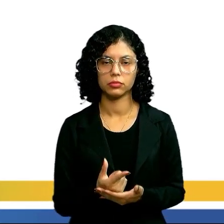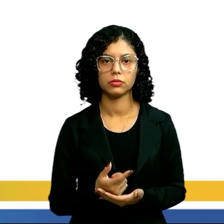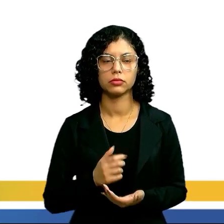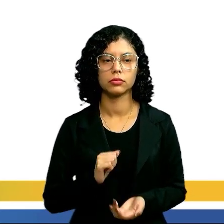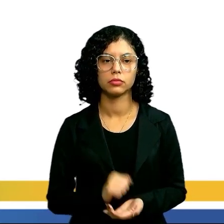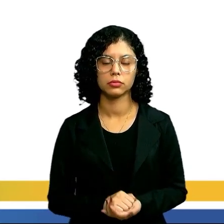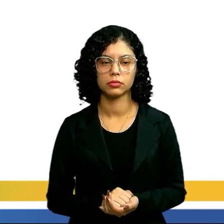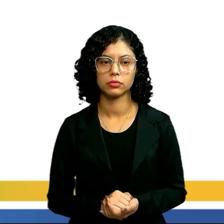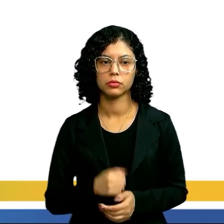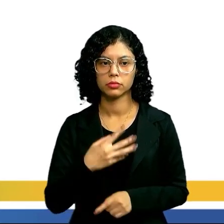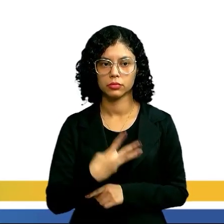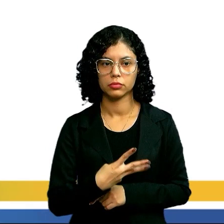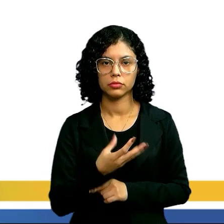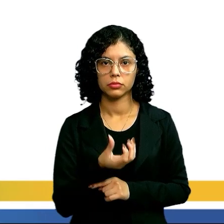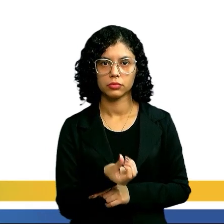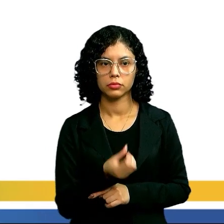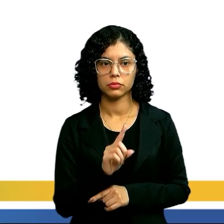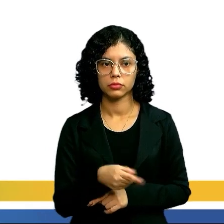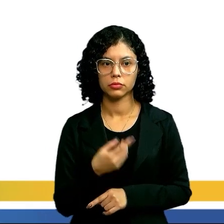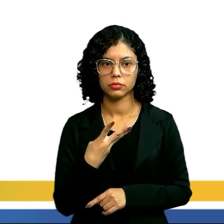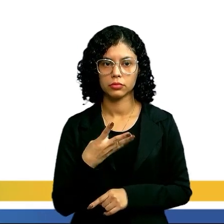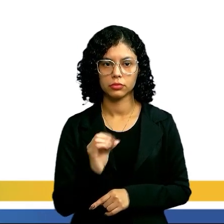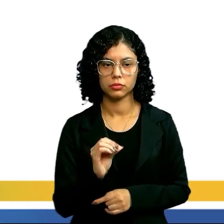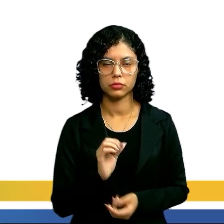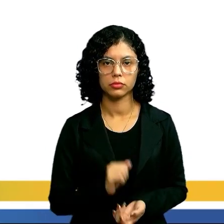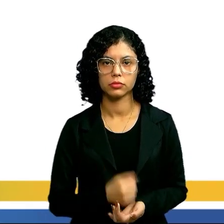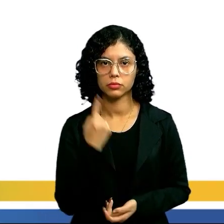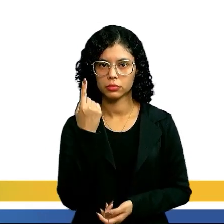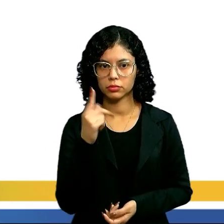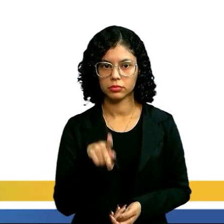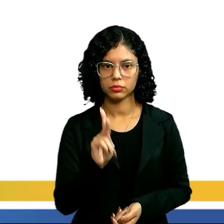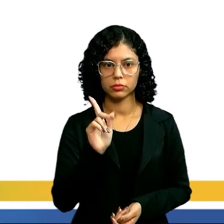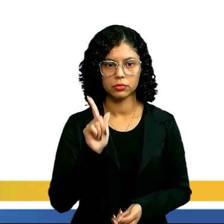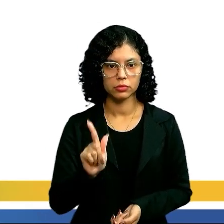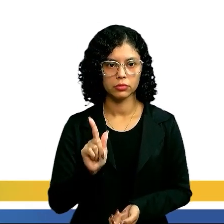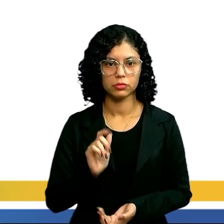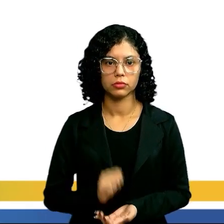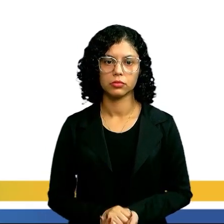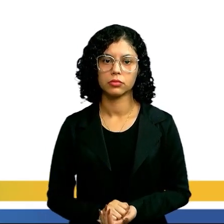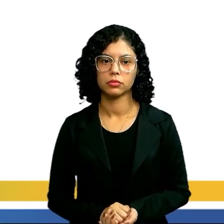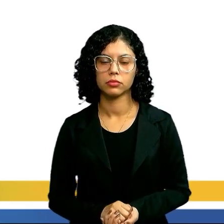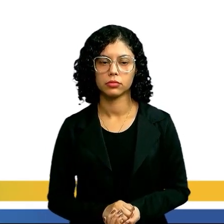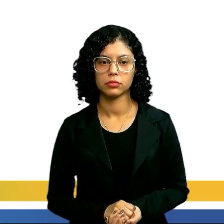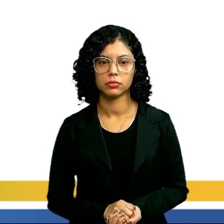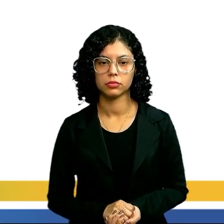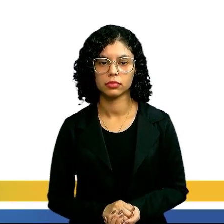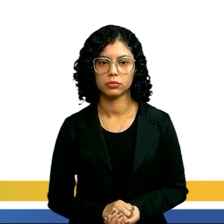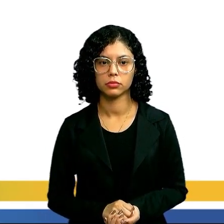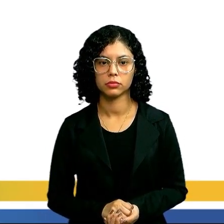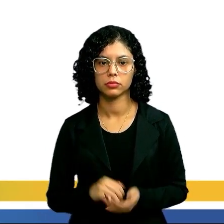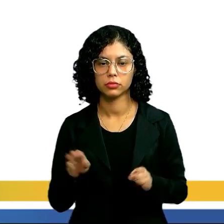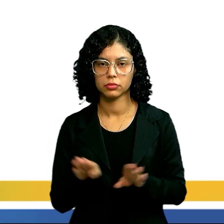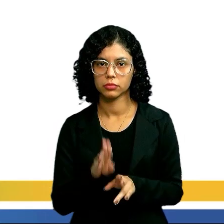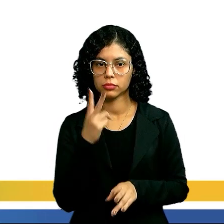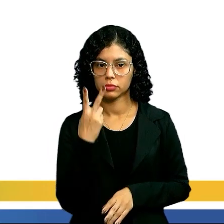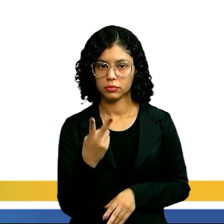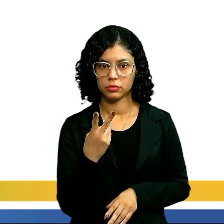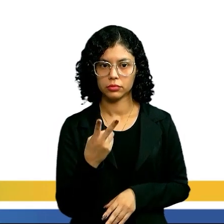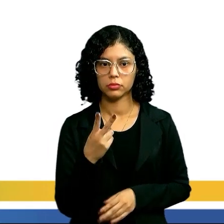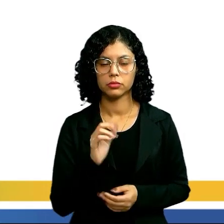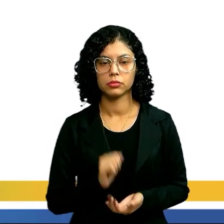se ela pagou 46 reais e 40 centavos por um quilo